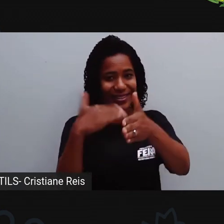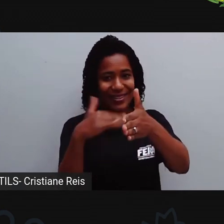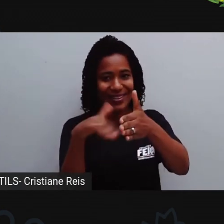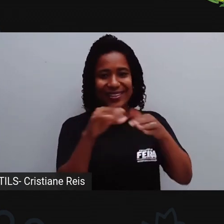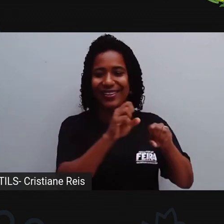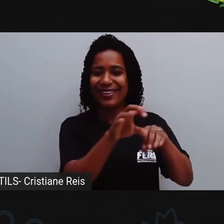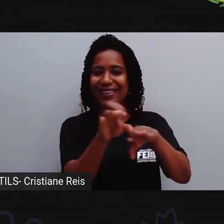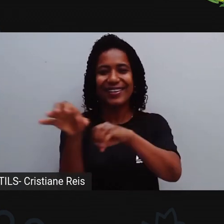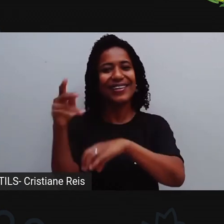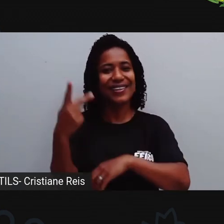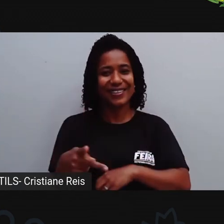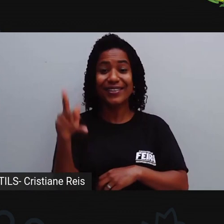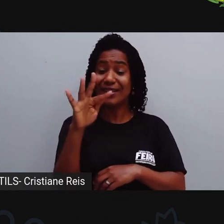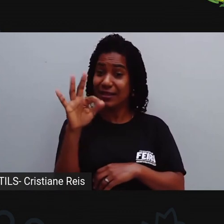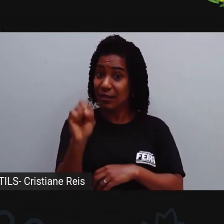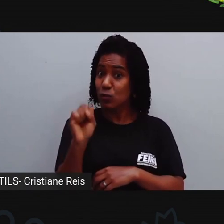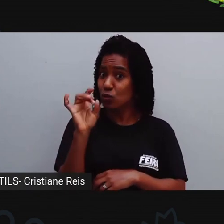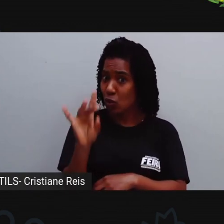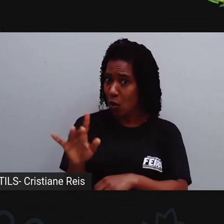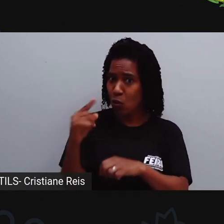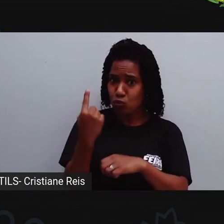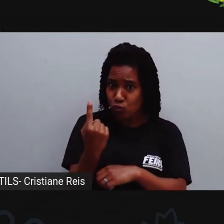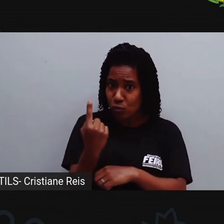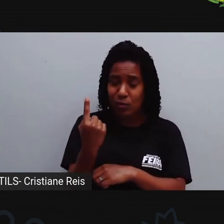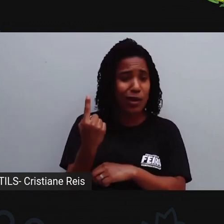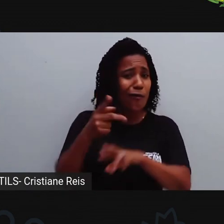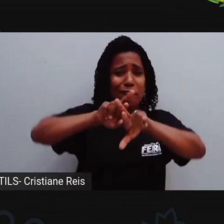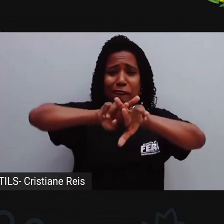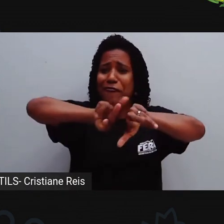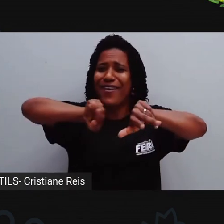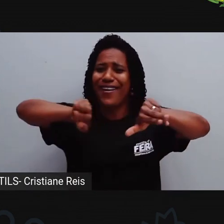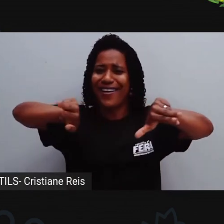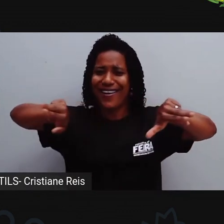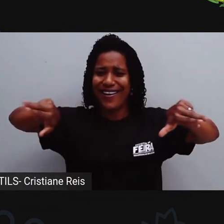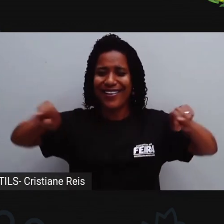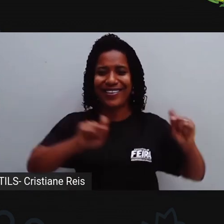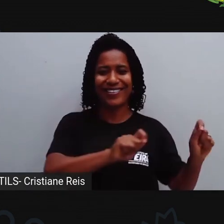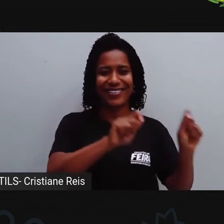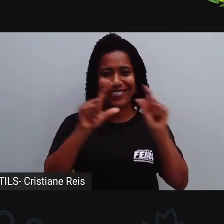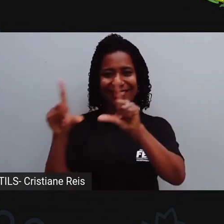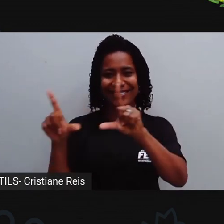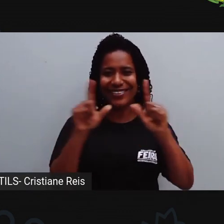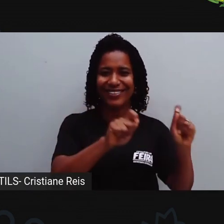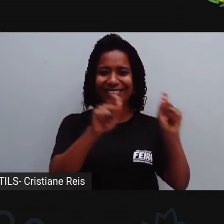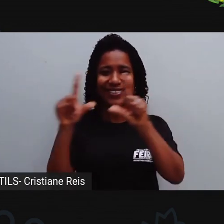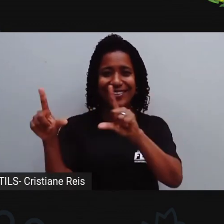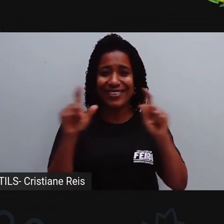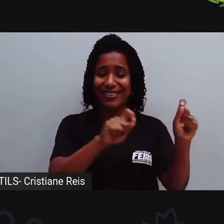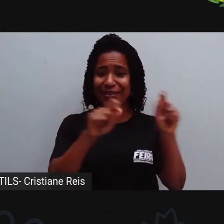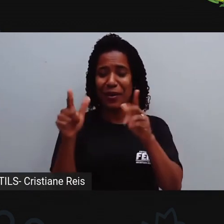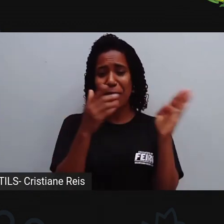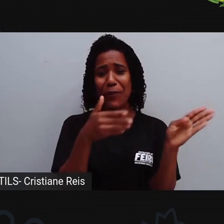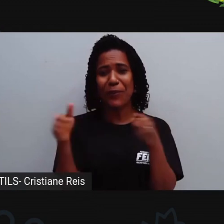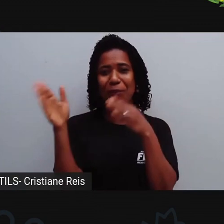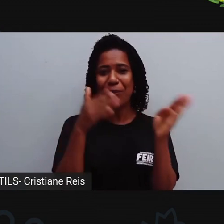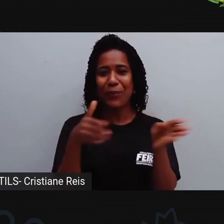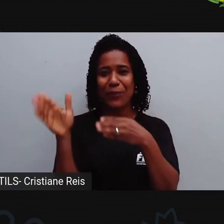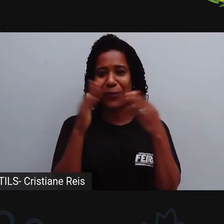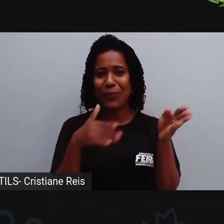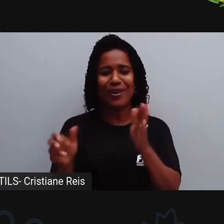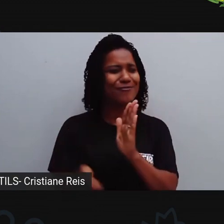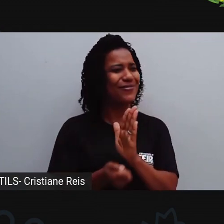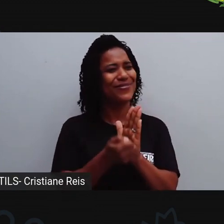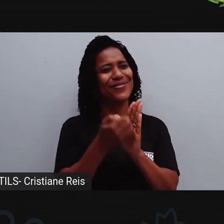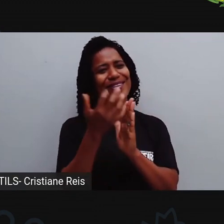Santana. Não somente esse vídeo, mas também os outros vídeos. Podem assistir quantas vezes vocês acharem necessários